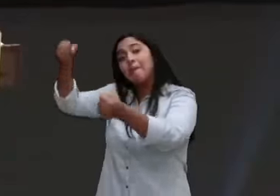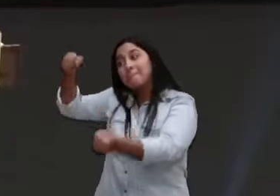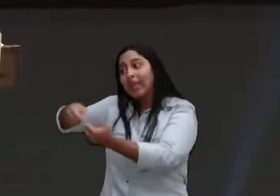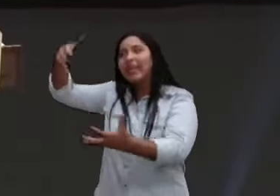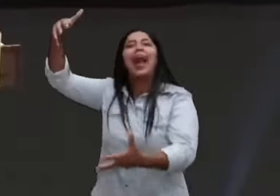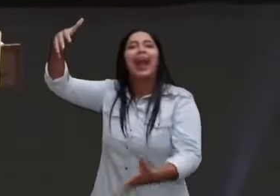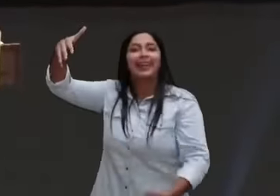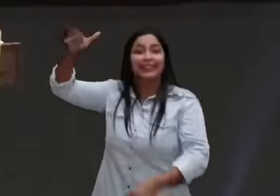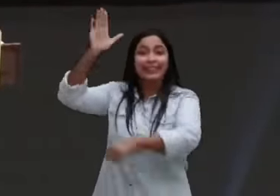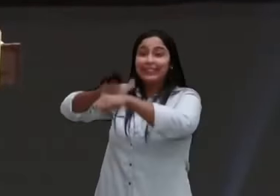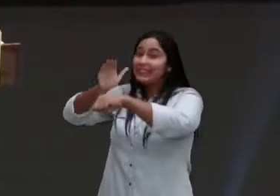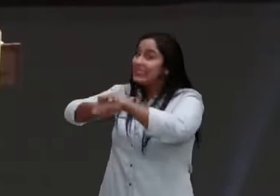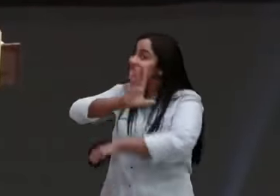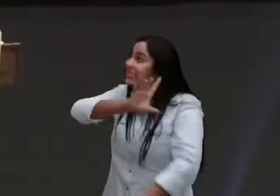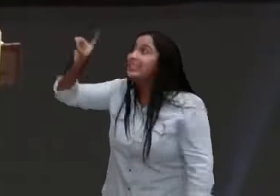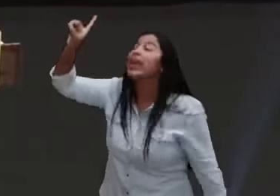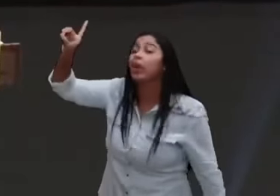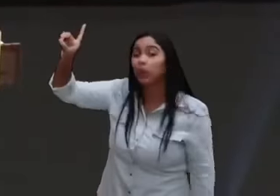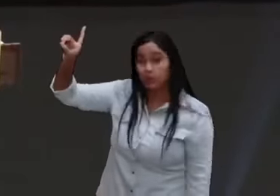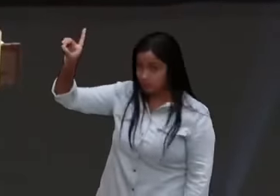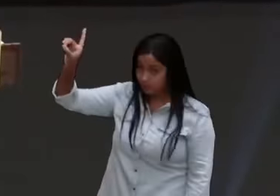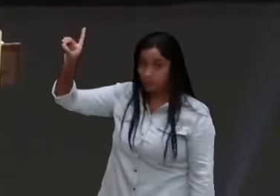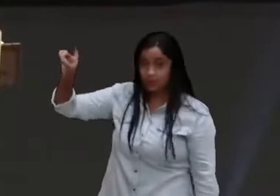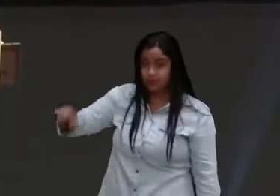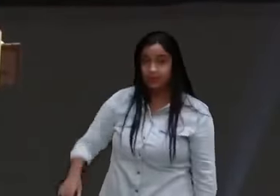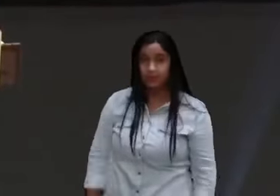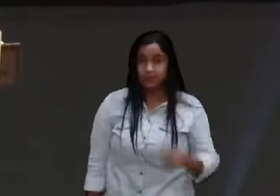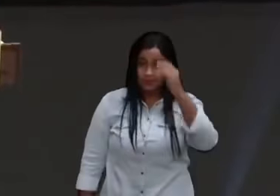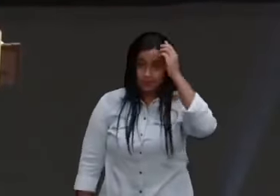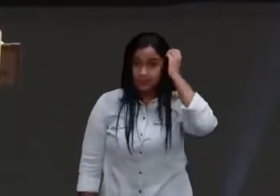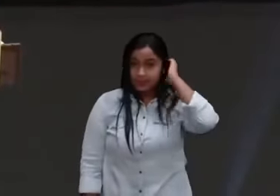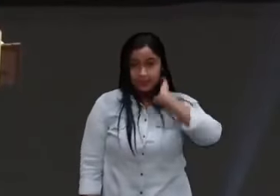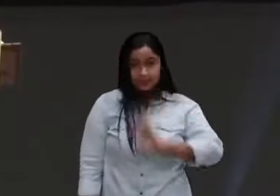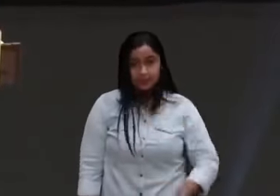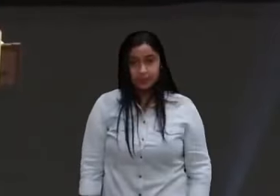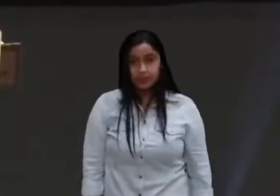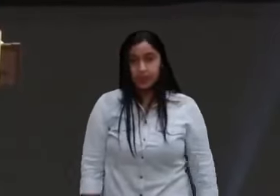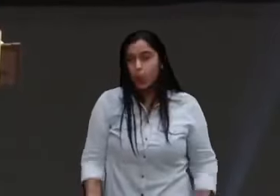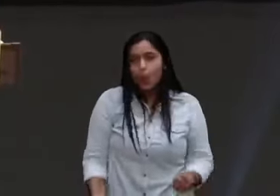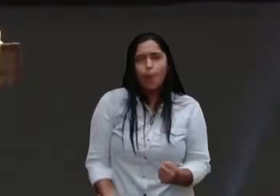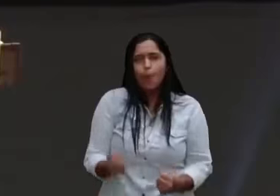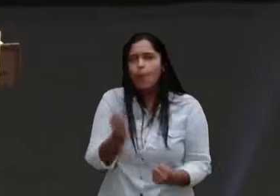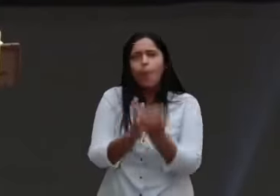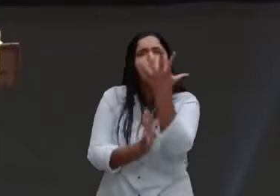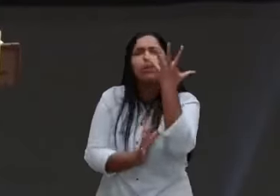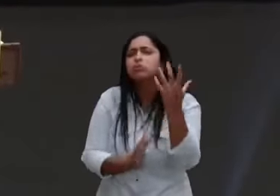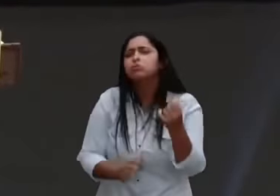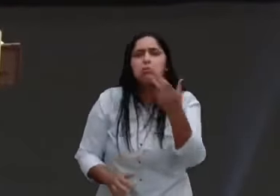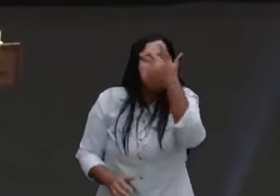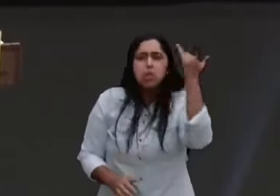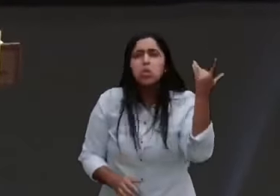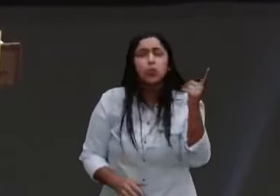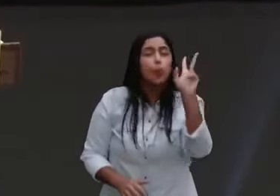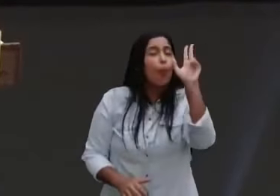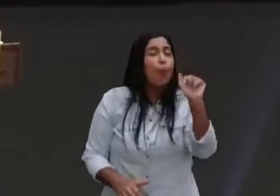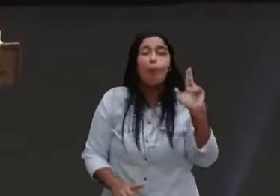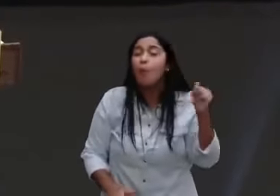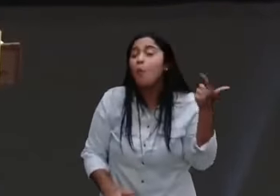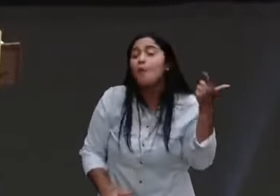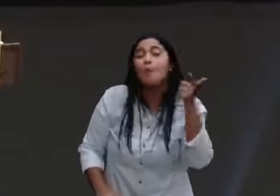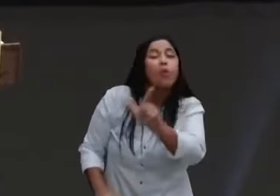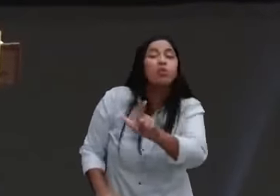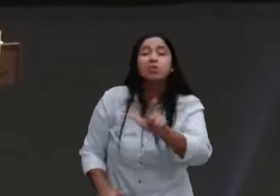suficiência? É Deus. Nunca tiveram, quantas pessoas que nunca tiveram, igreja para entrar, nunca ouviram uma